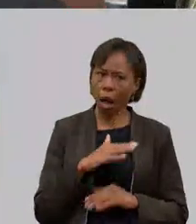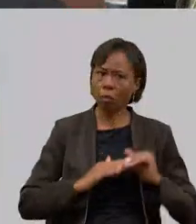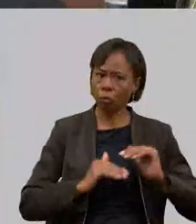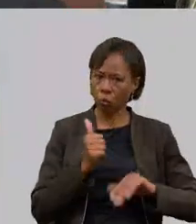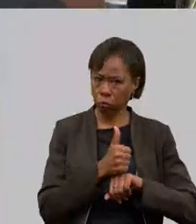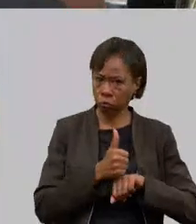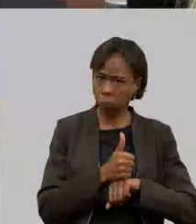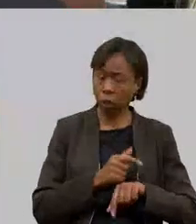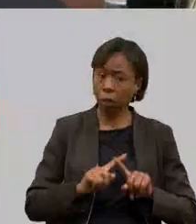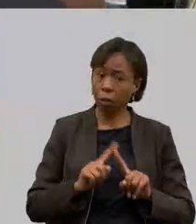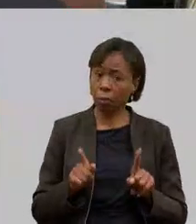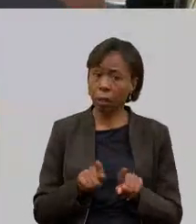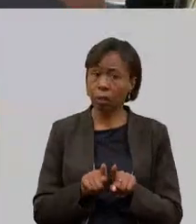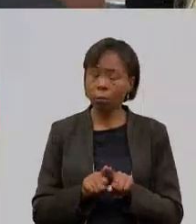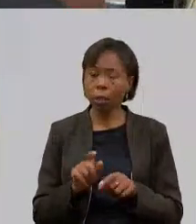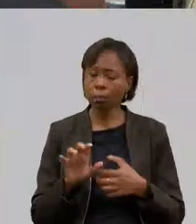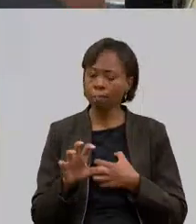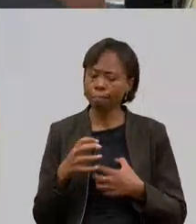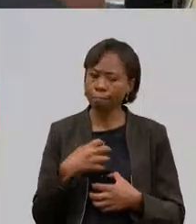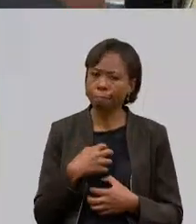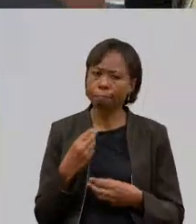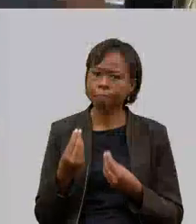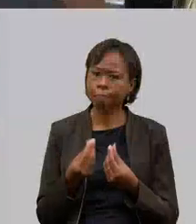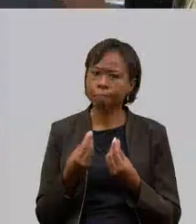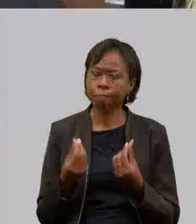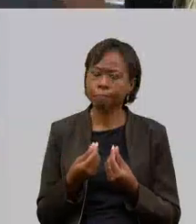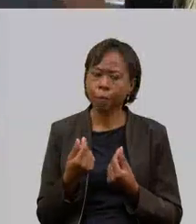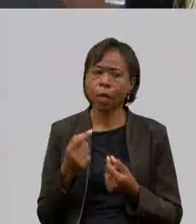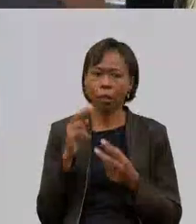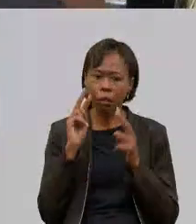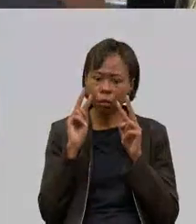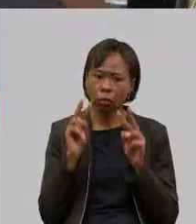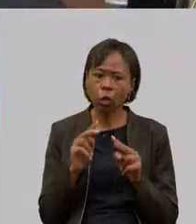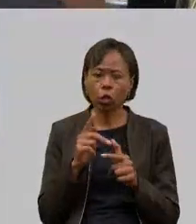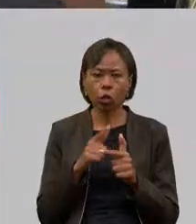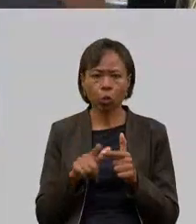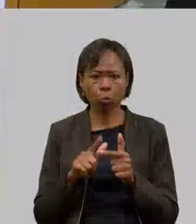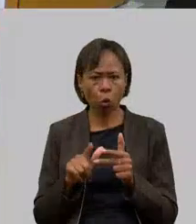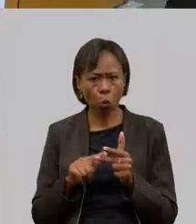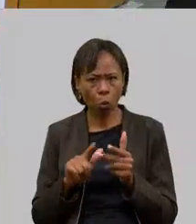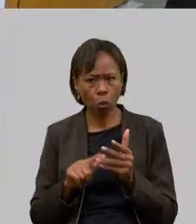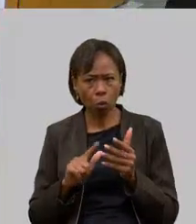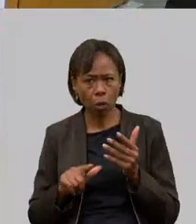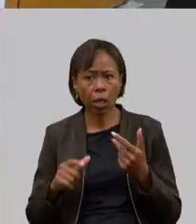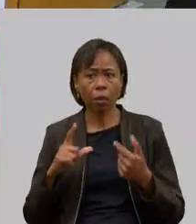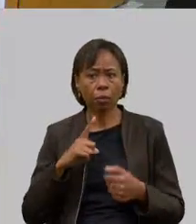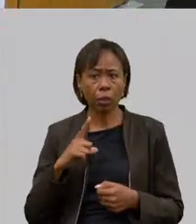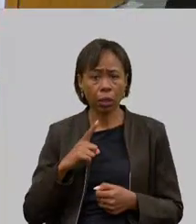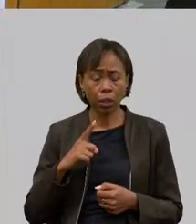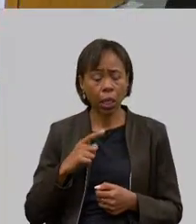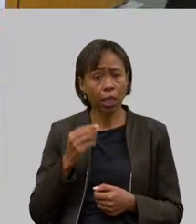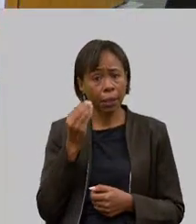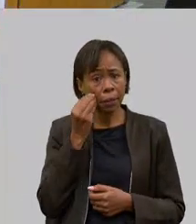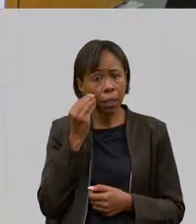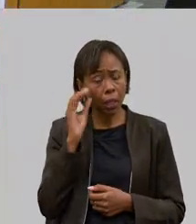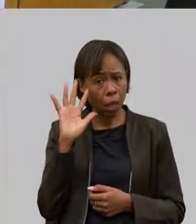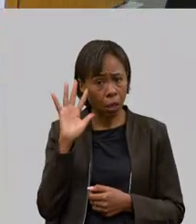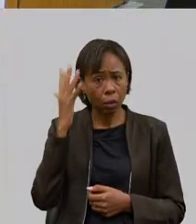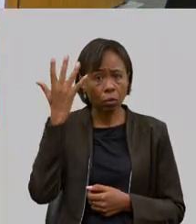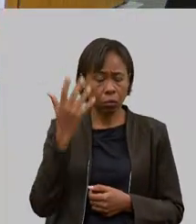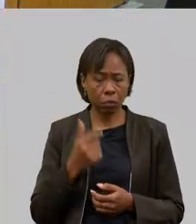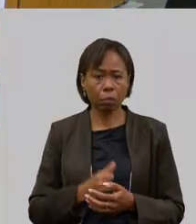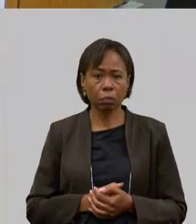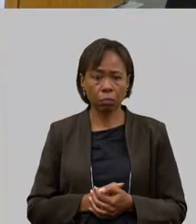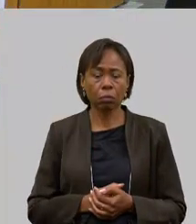sensibilidade muito grande de olhar os problemas pontuais específicos e tentar levar soluções para eles